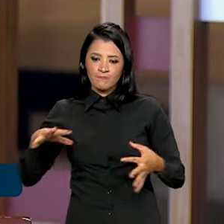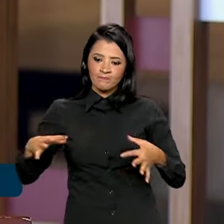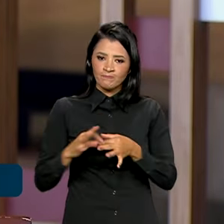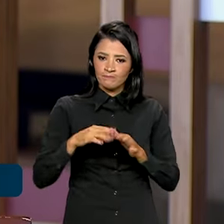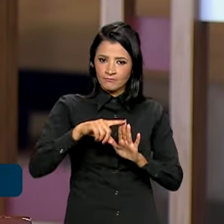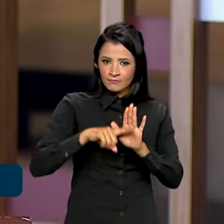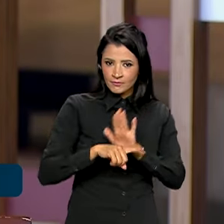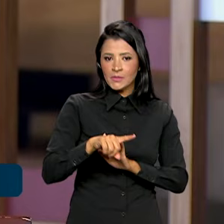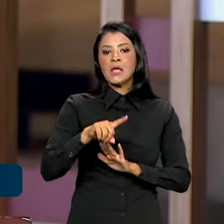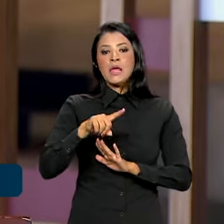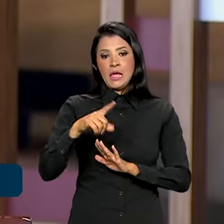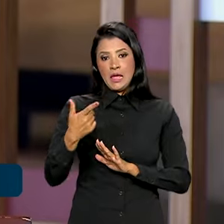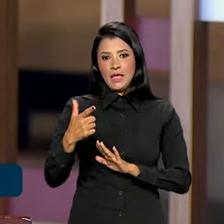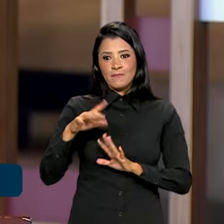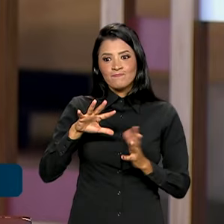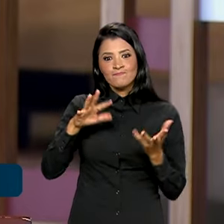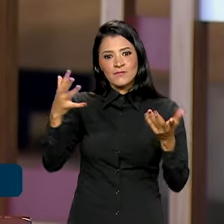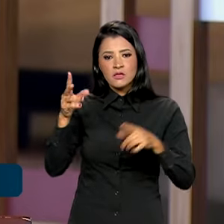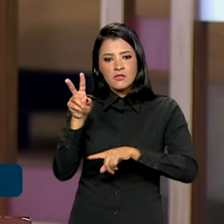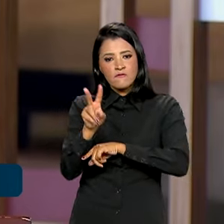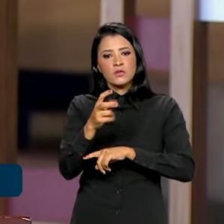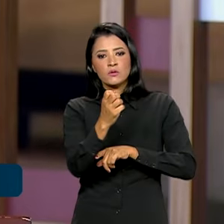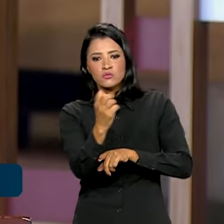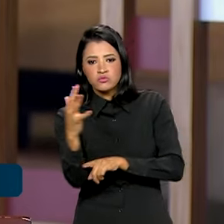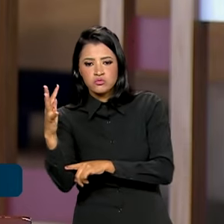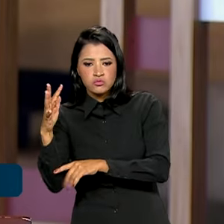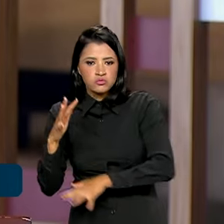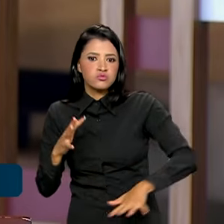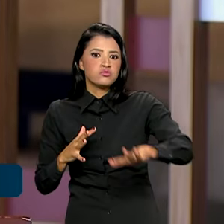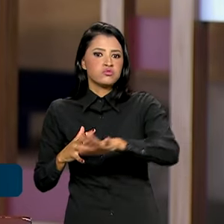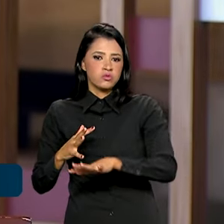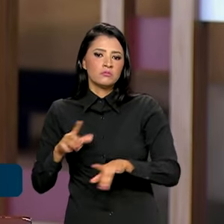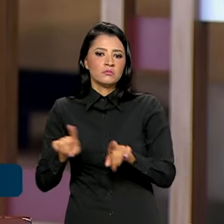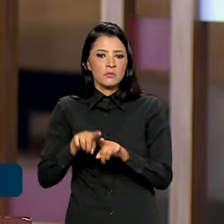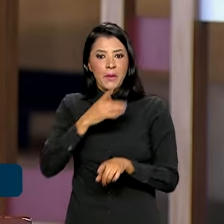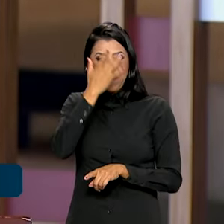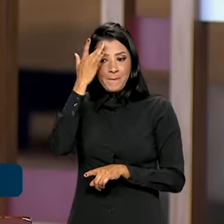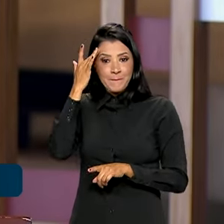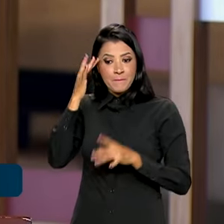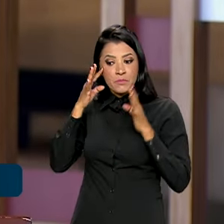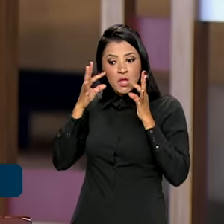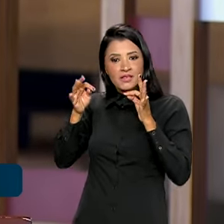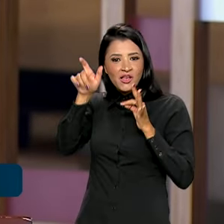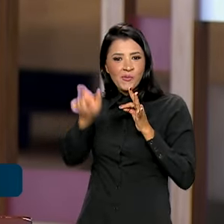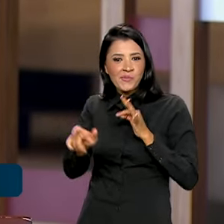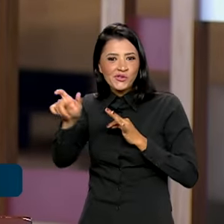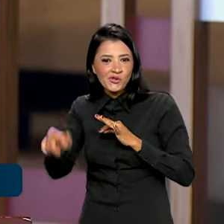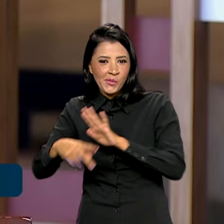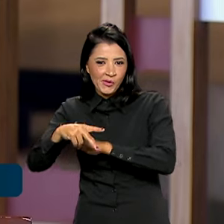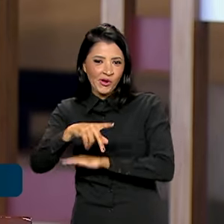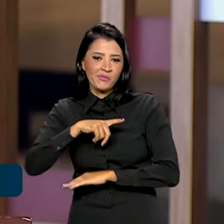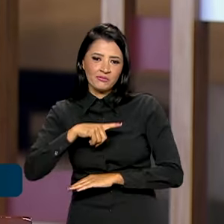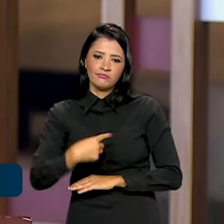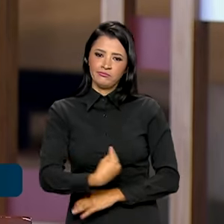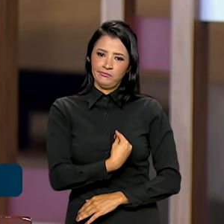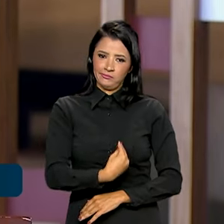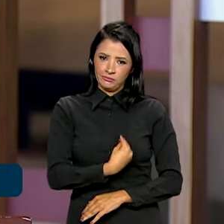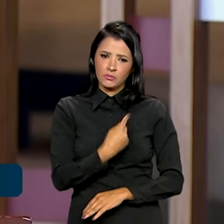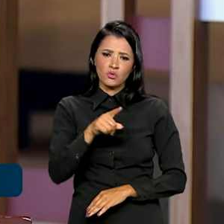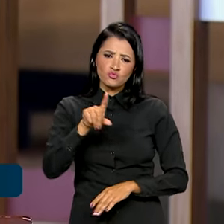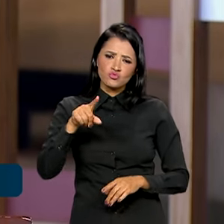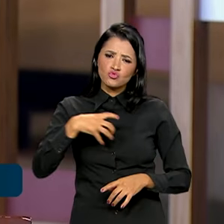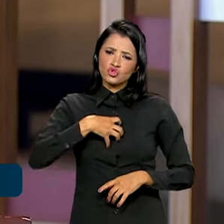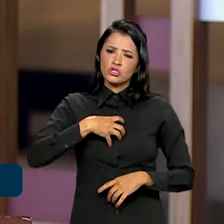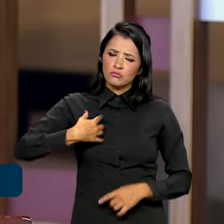ação climática e de defesa do ambiente, e colocar as pessoas no centro dessa atenção, de uma forma que nós